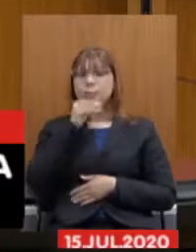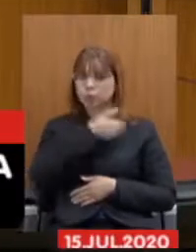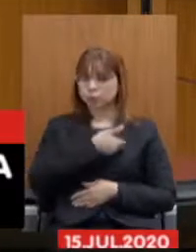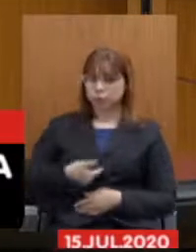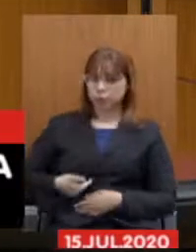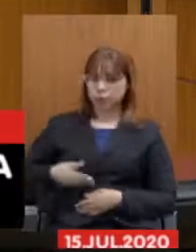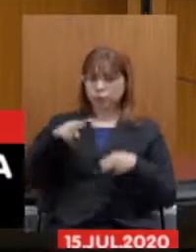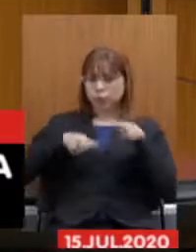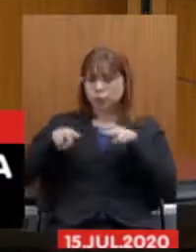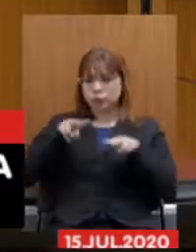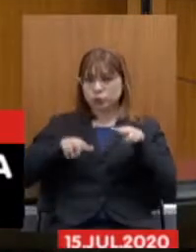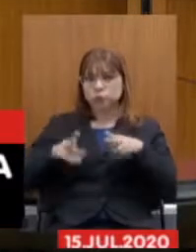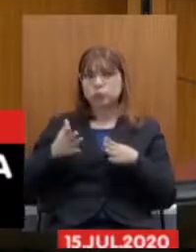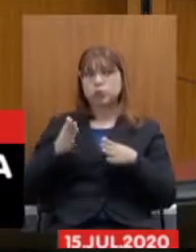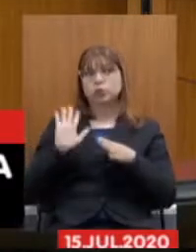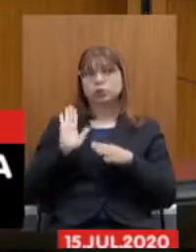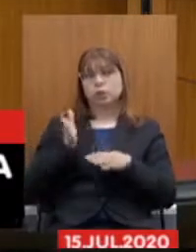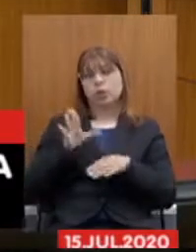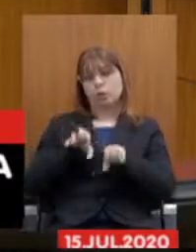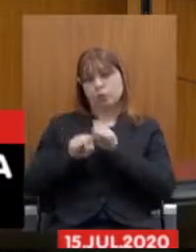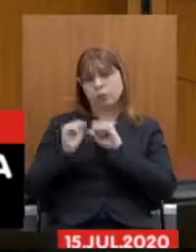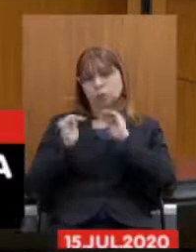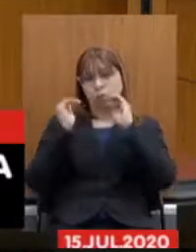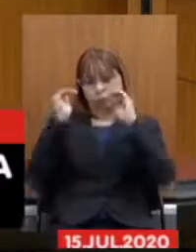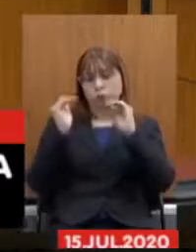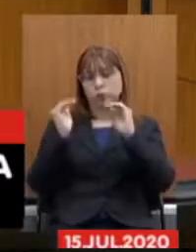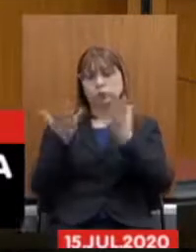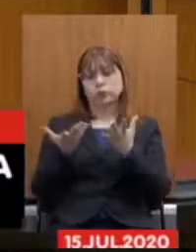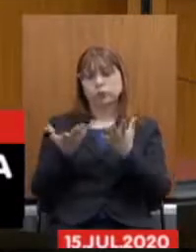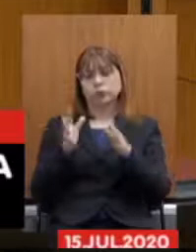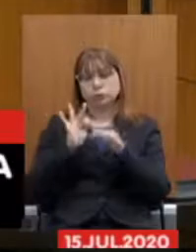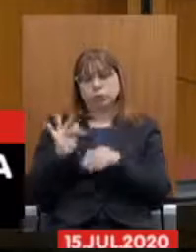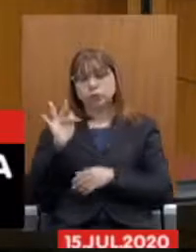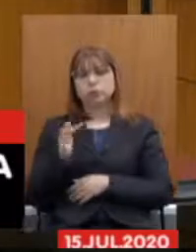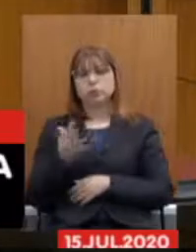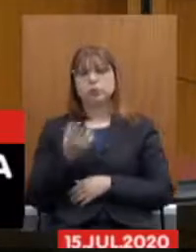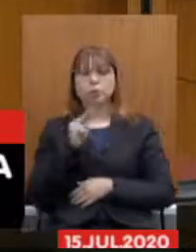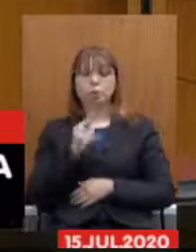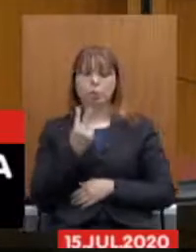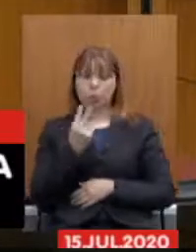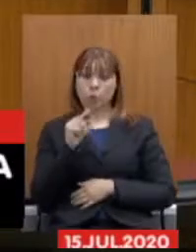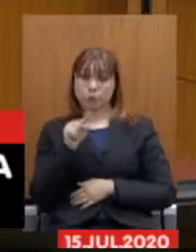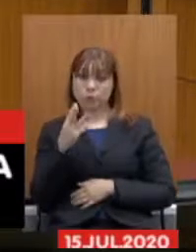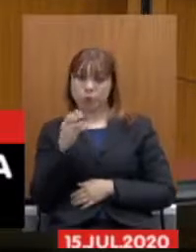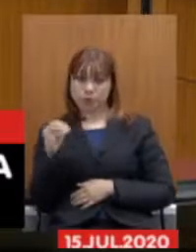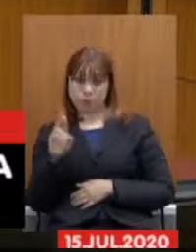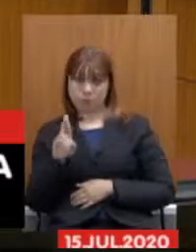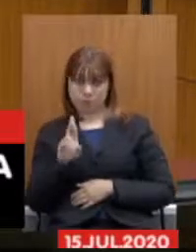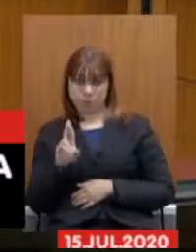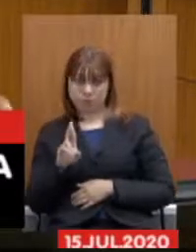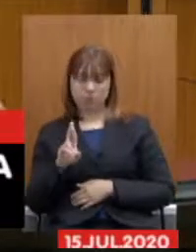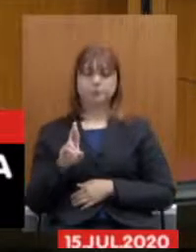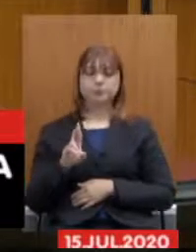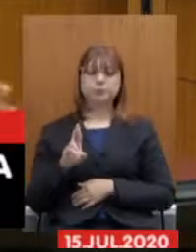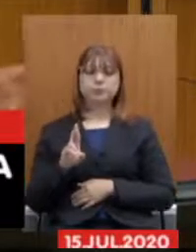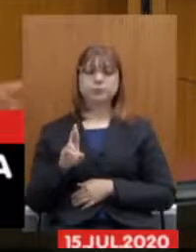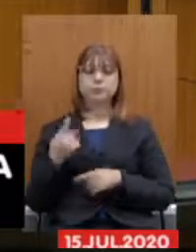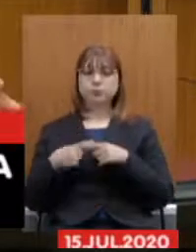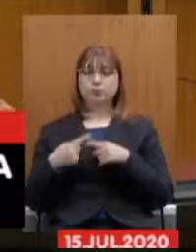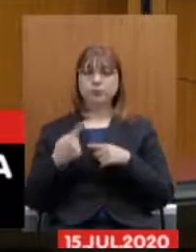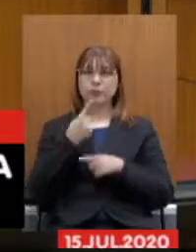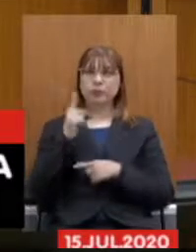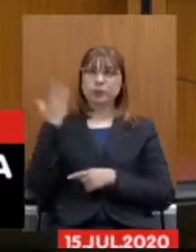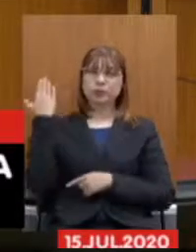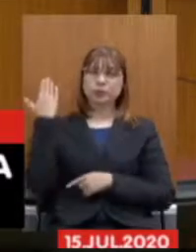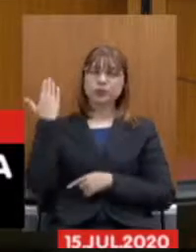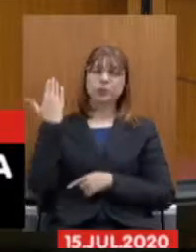analista de curso superior, um salário de dois mil e trezentos reais. isso porque o último concurso